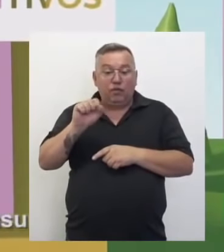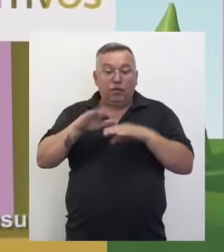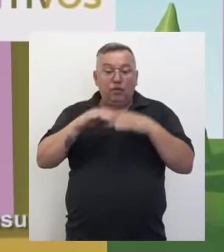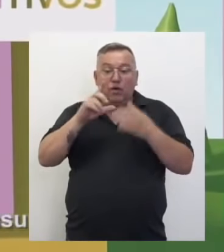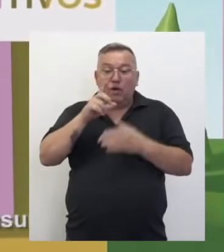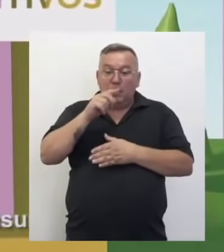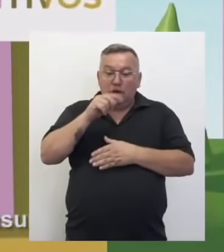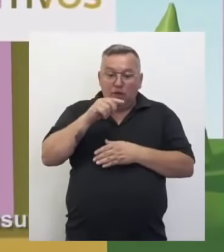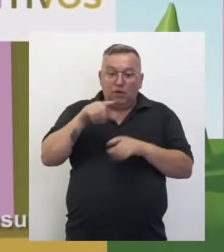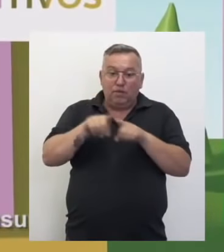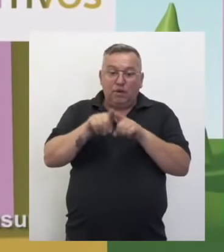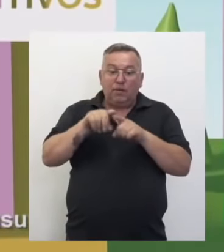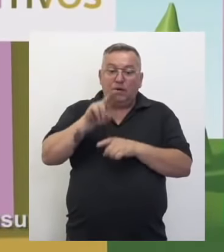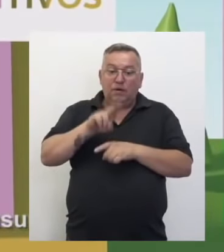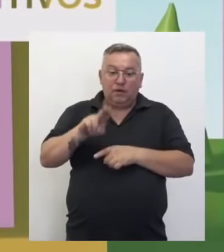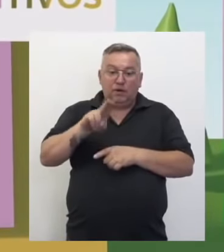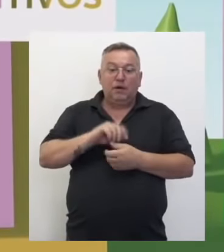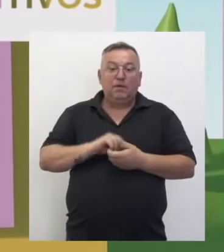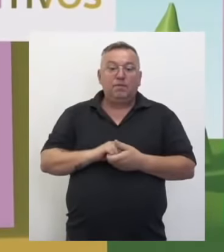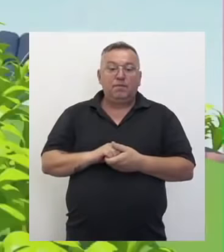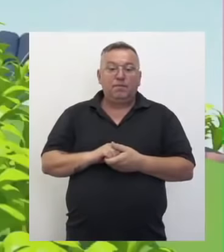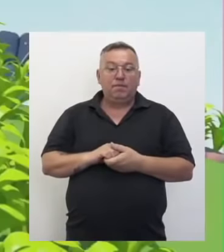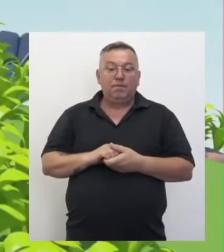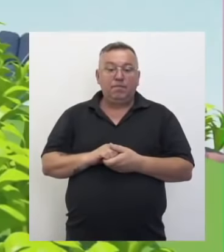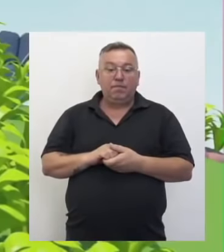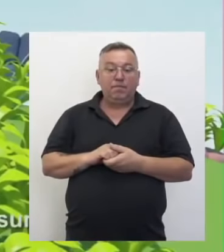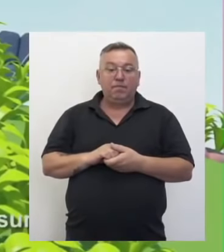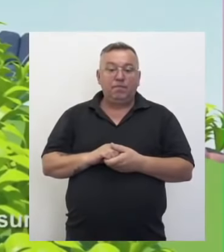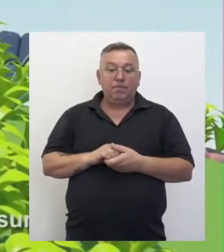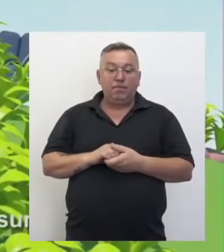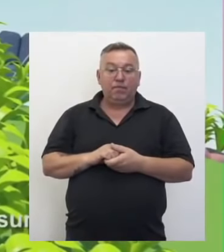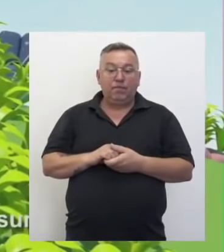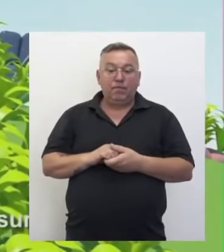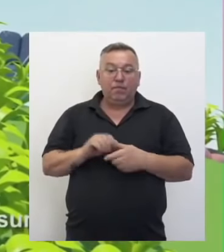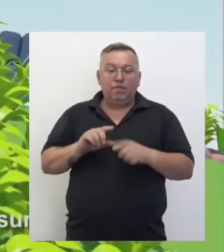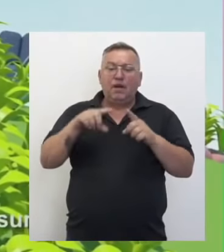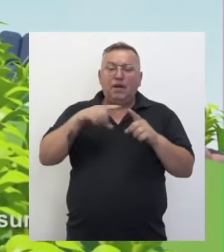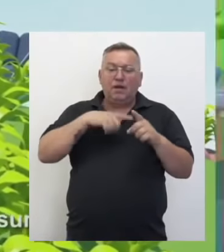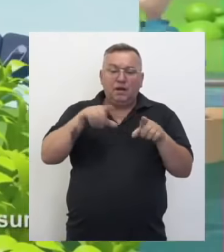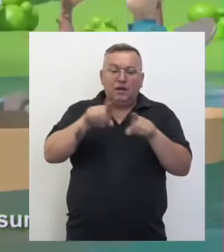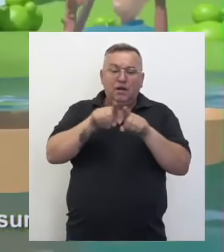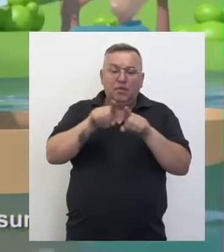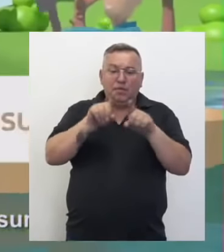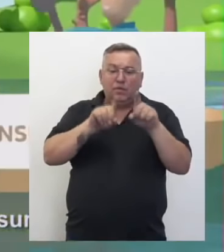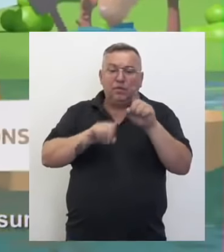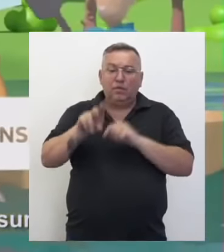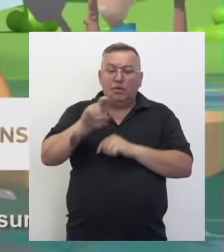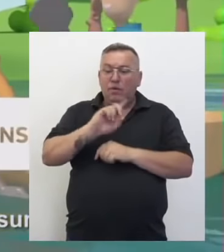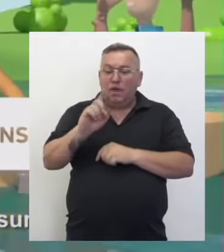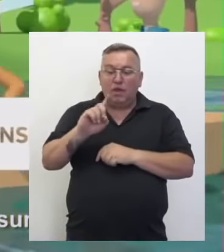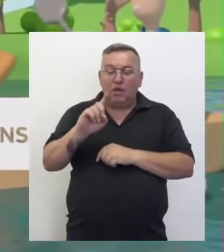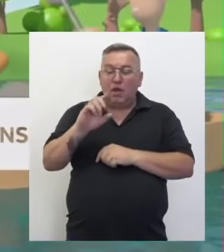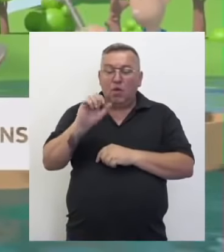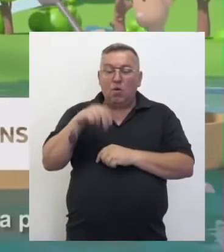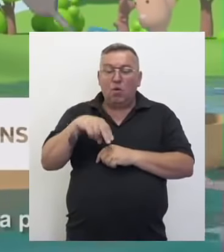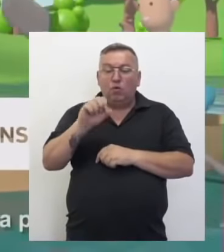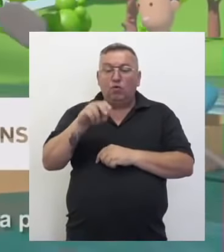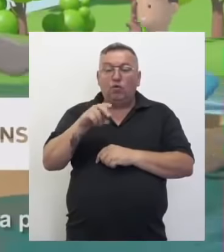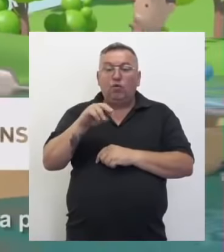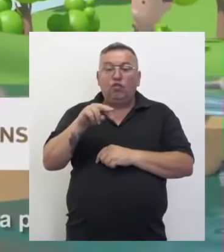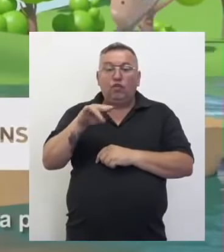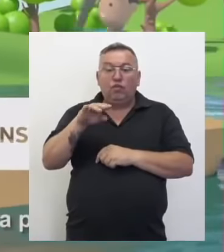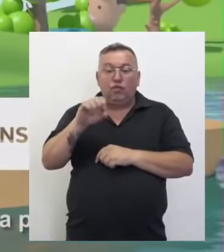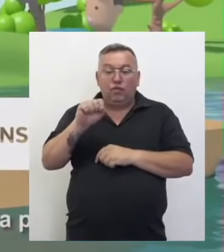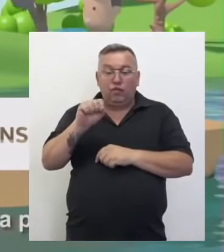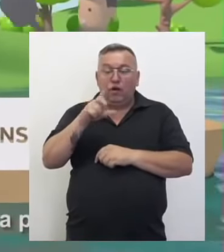é retirada para ser consumida. Mas existem também os usos não consultivos. A